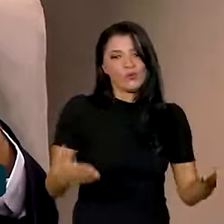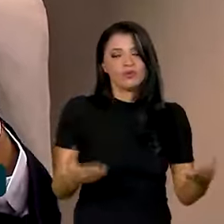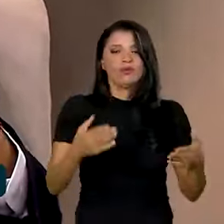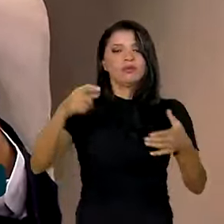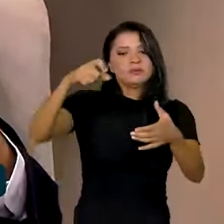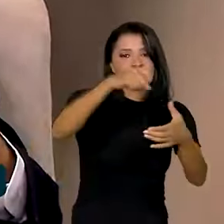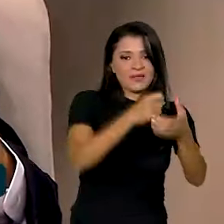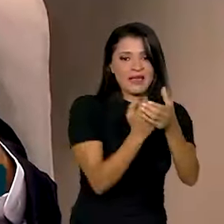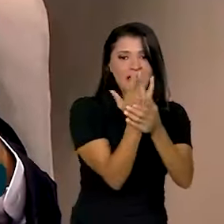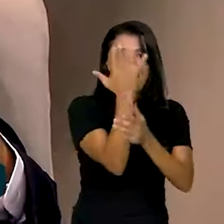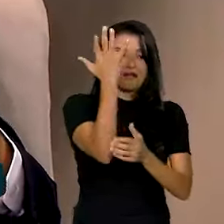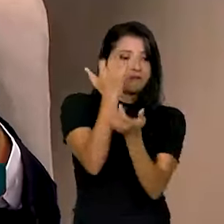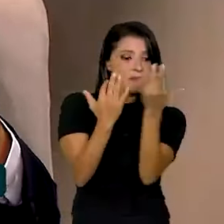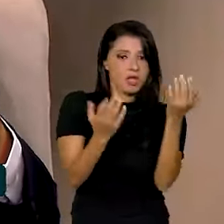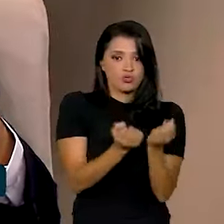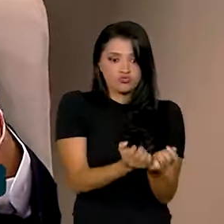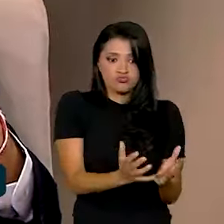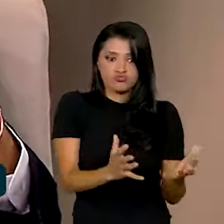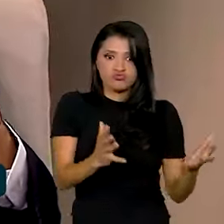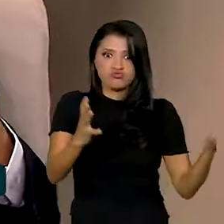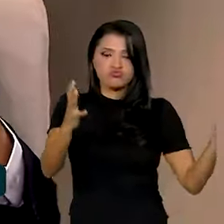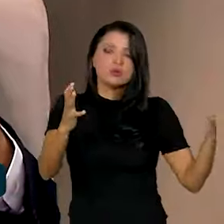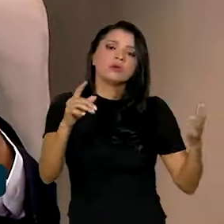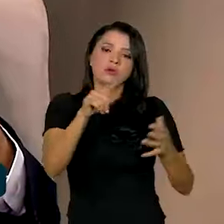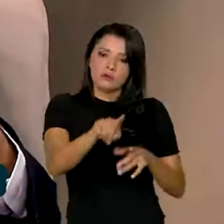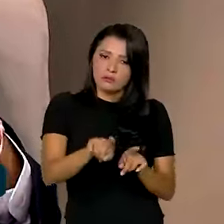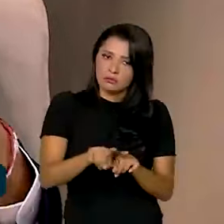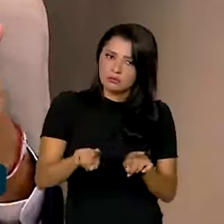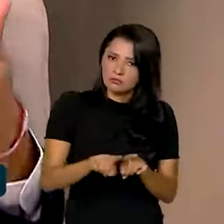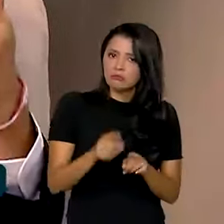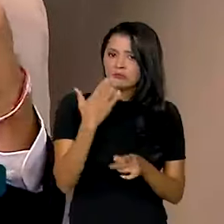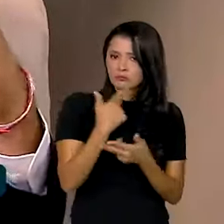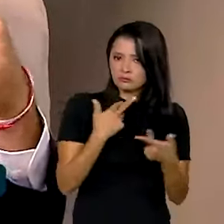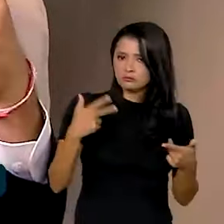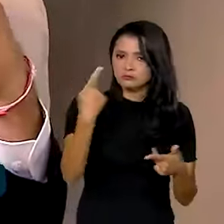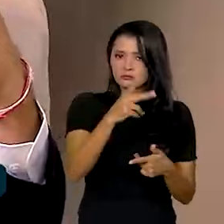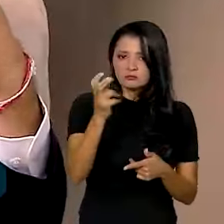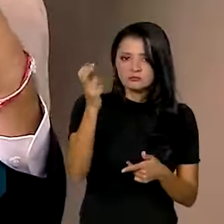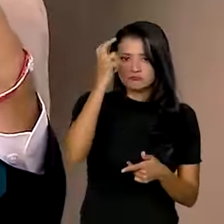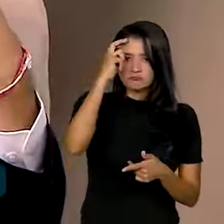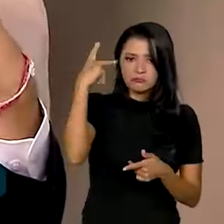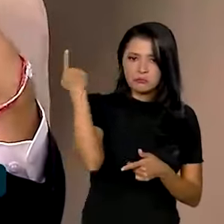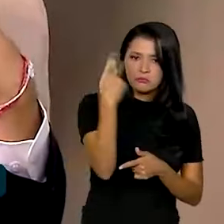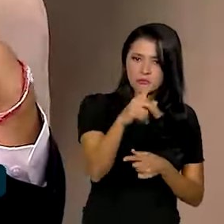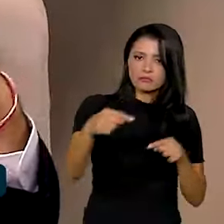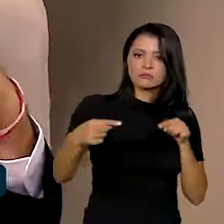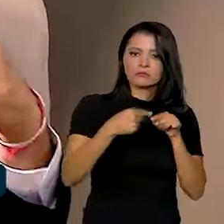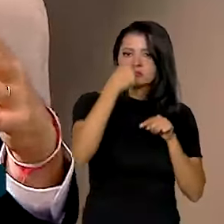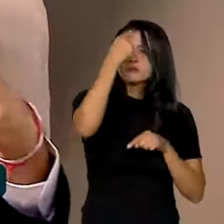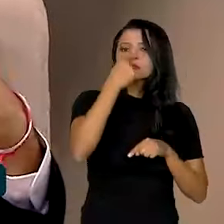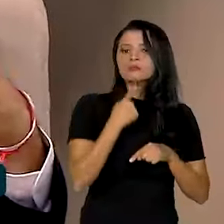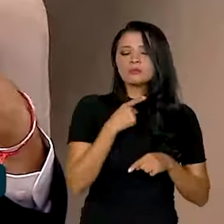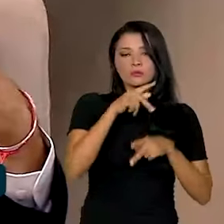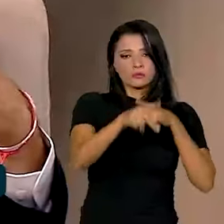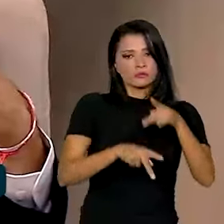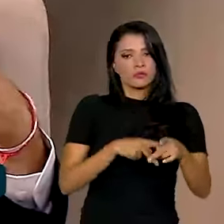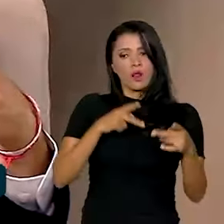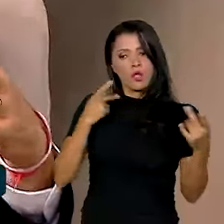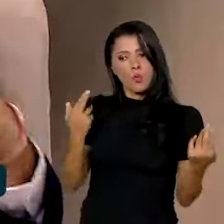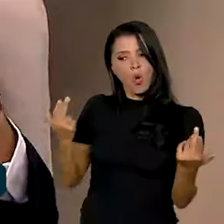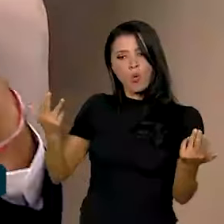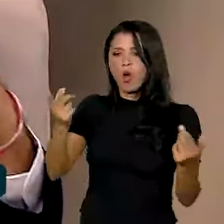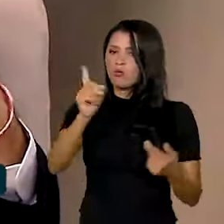alimentos em grande quantidade, trata-se de produzir alimentos da cultura alimentar do nosso povo, que não é a mesma cultura,